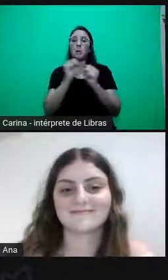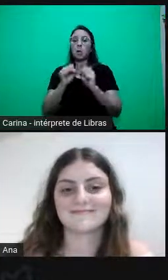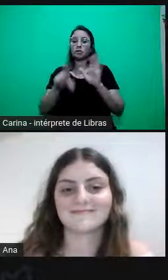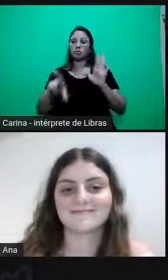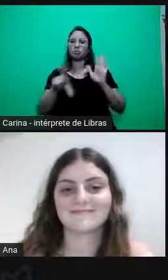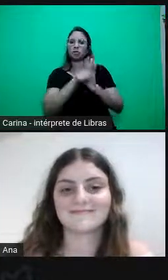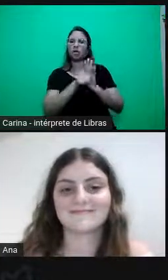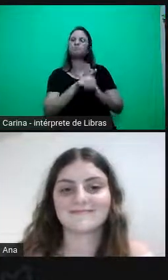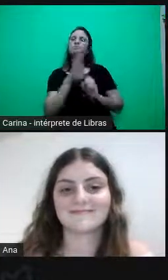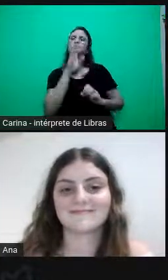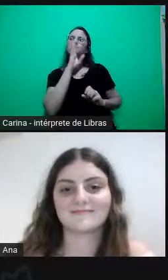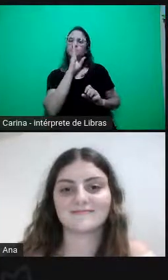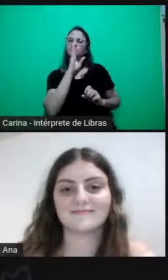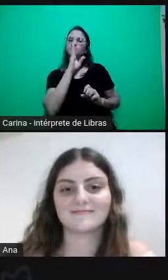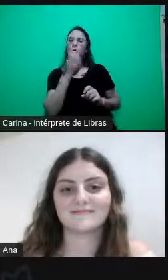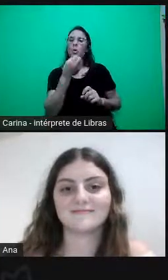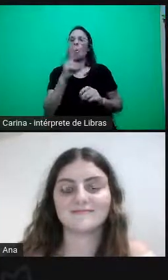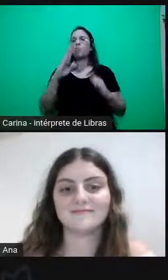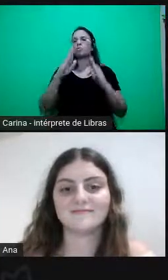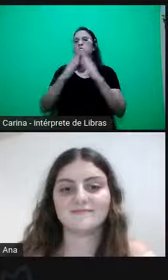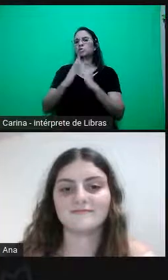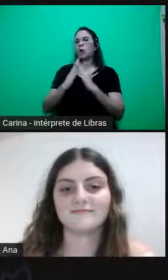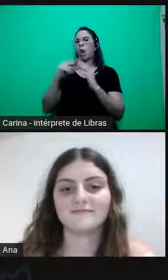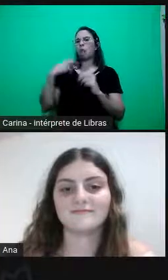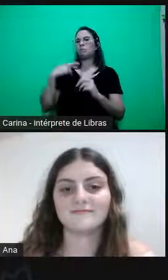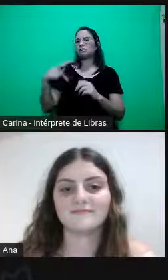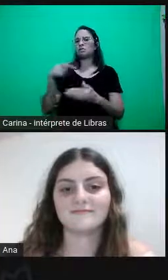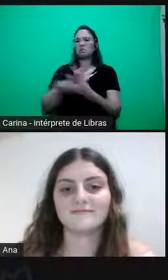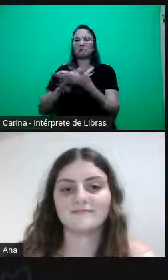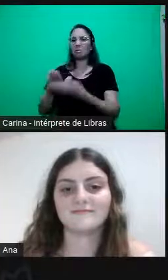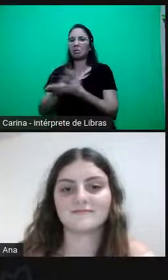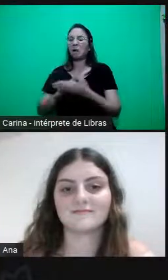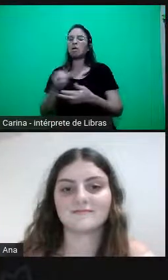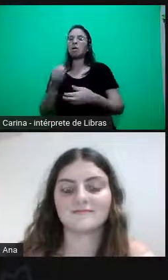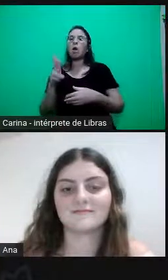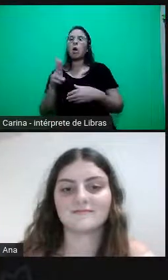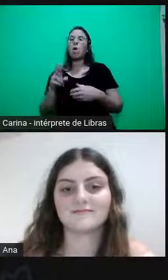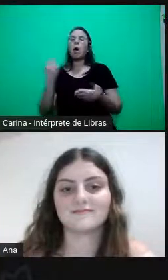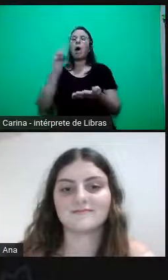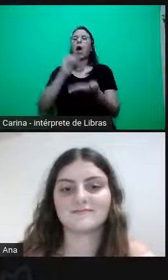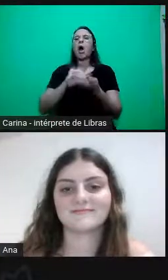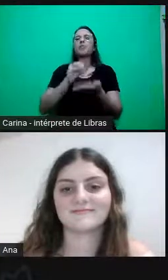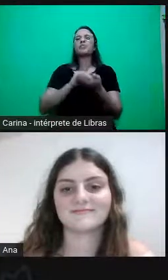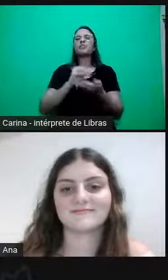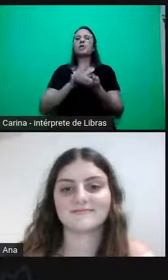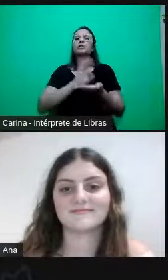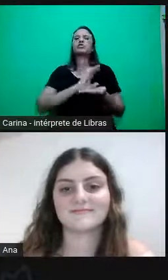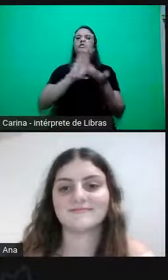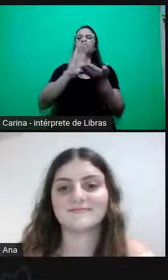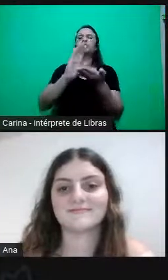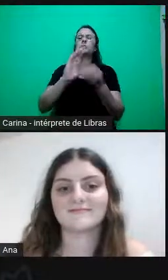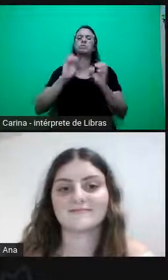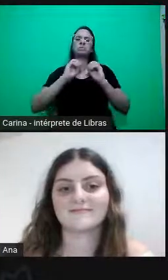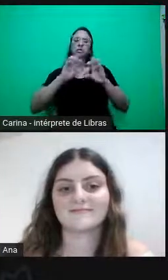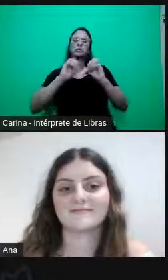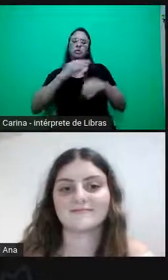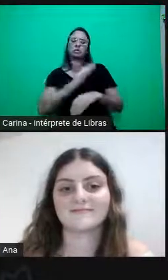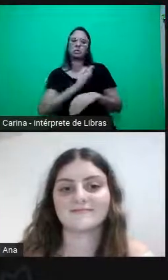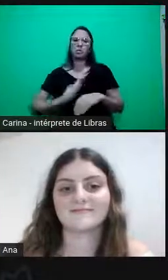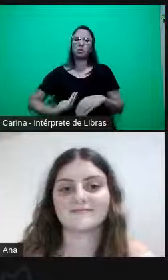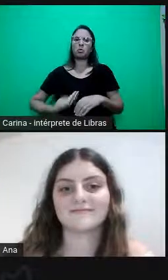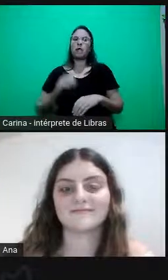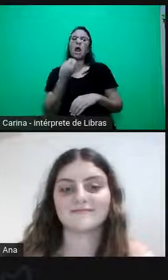vulgo escola sem partido, seja através do desinvestimento na educação pública, seja através do assassinato de